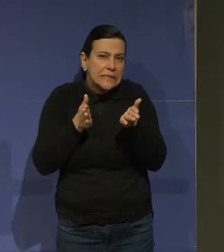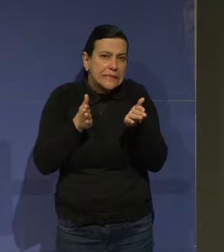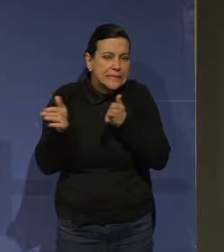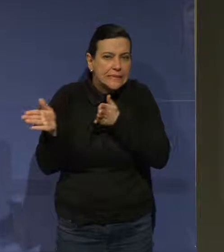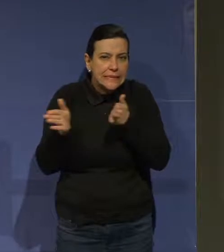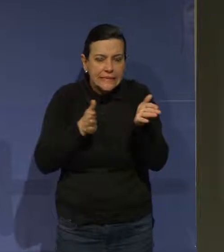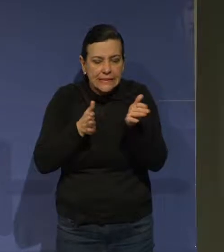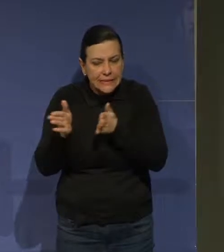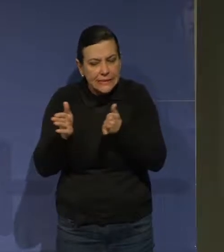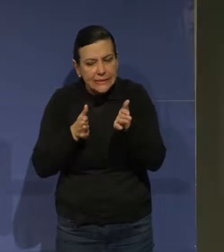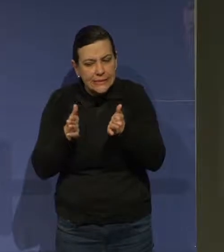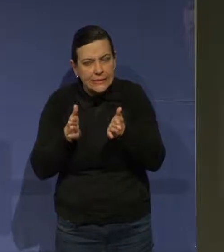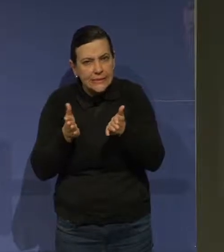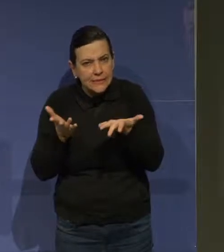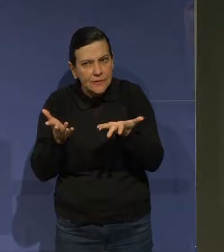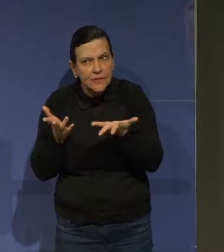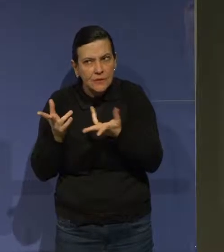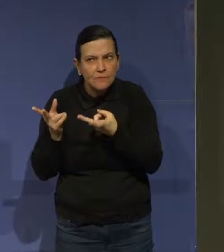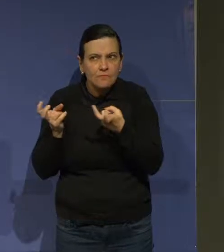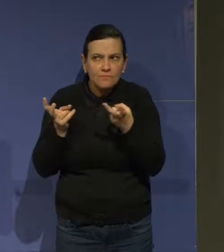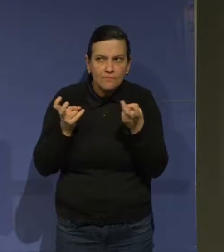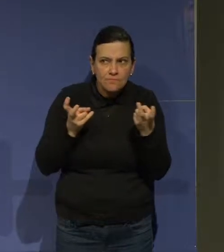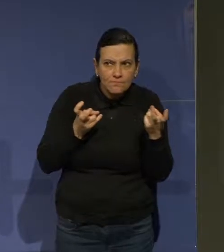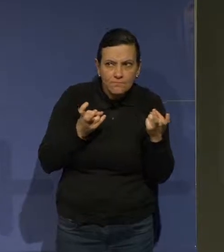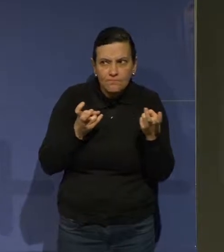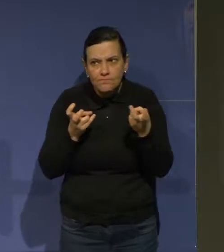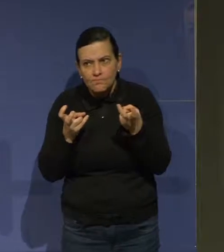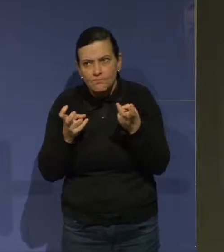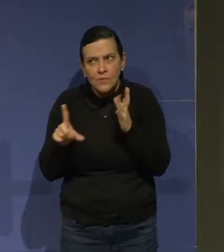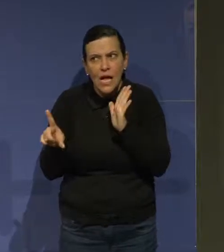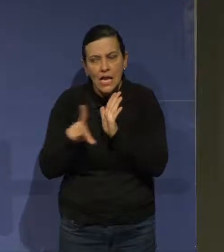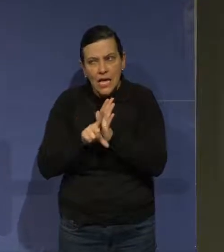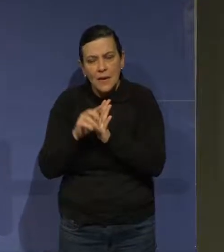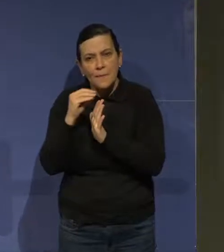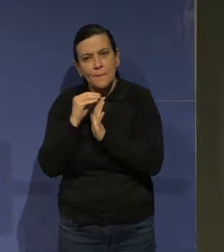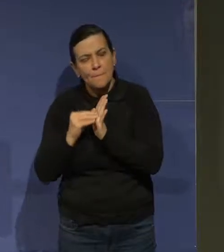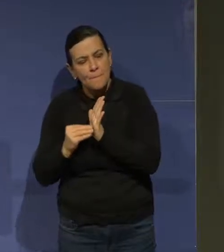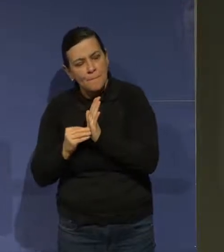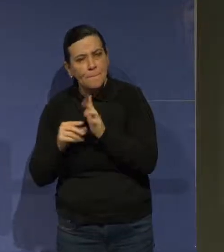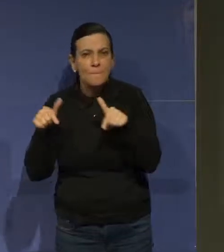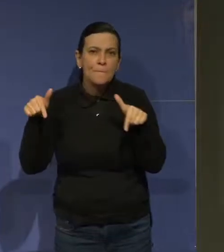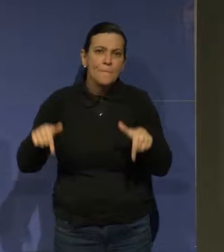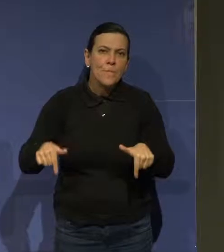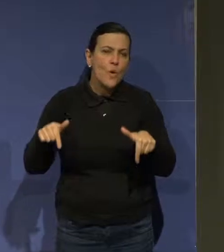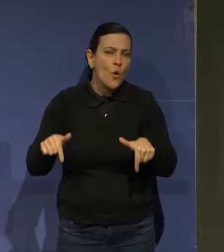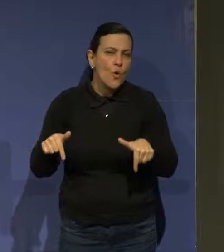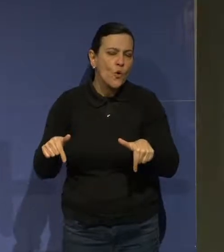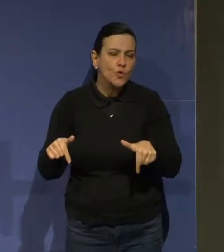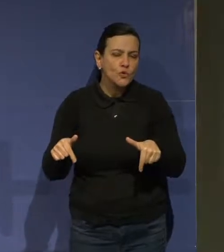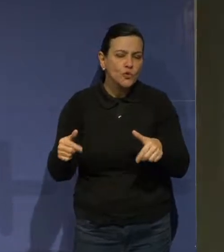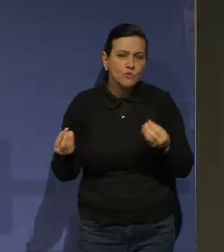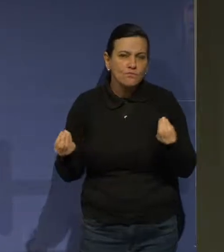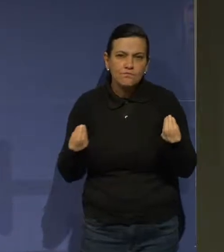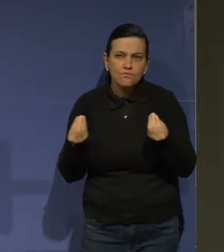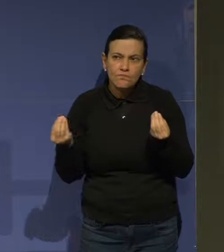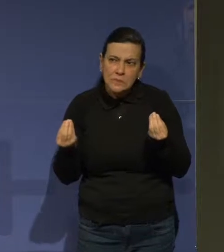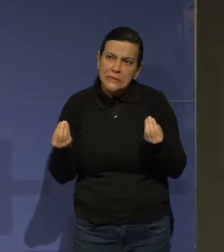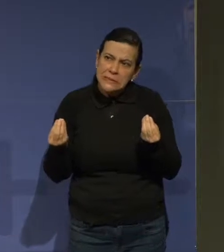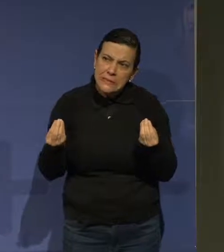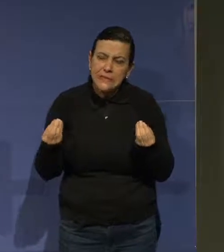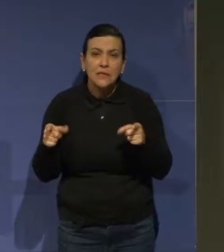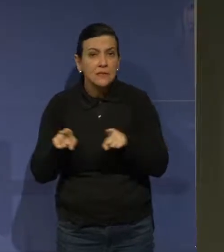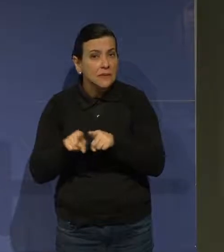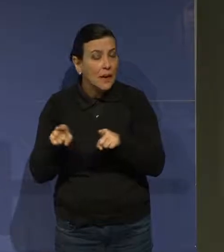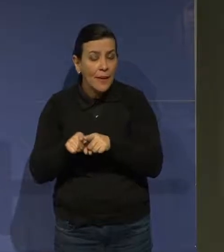A gente está falando um pouco de legislação, mas, principalmente, hoje não tem como. Até por uma questão de